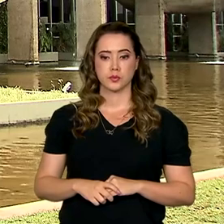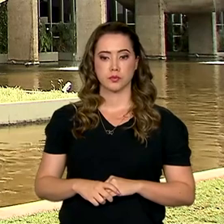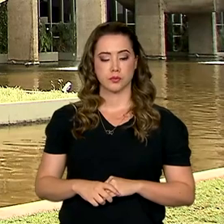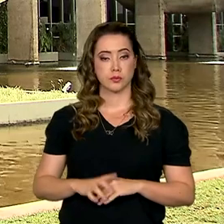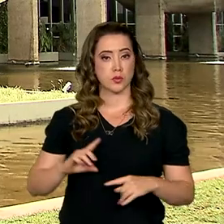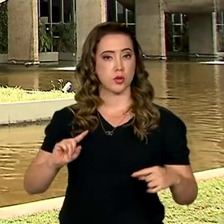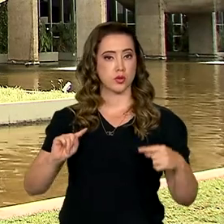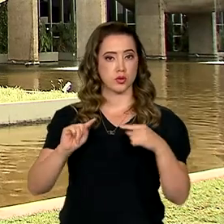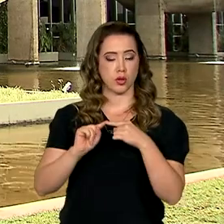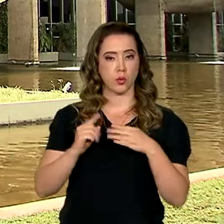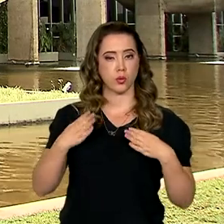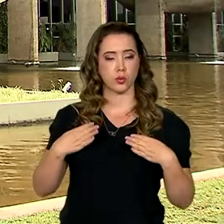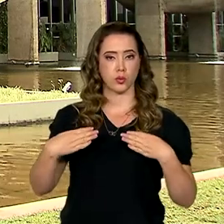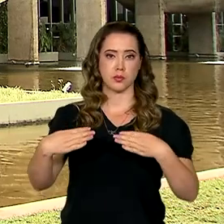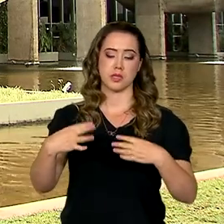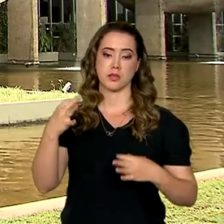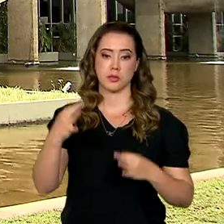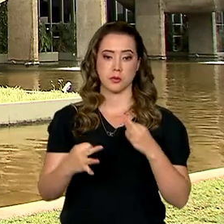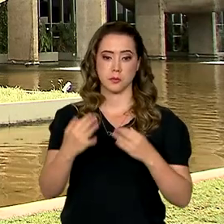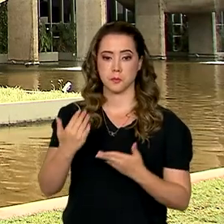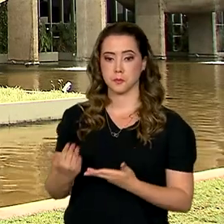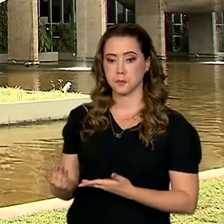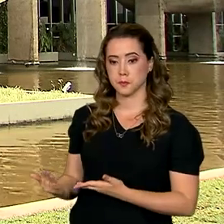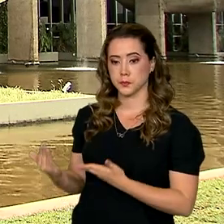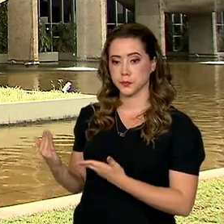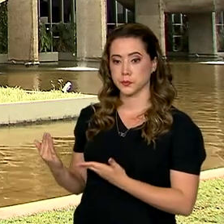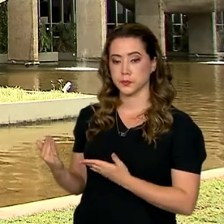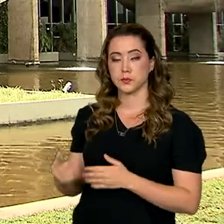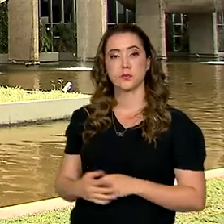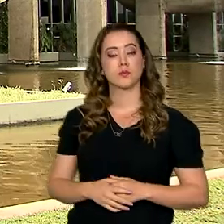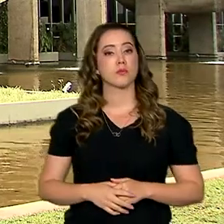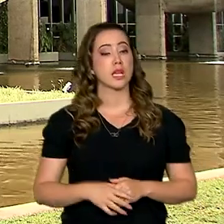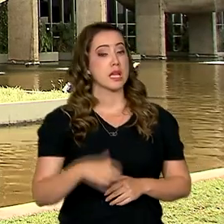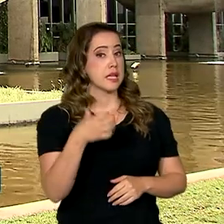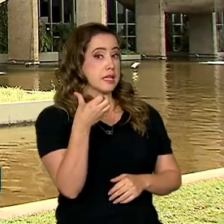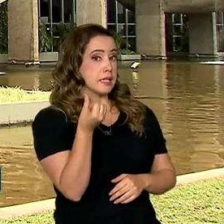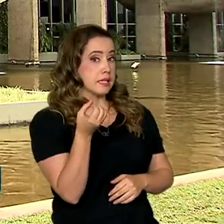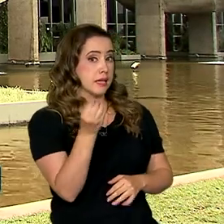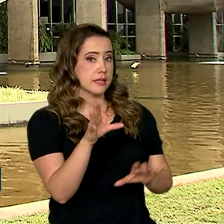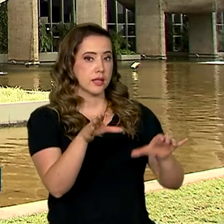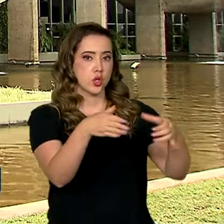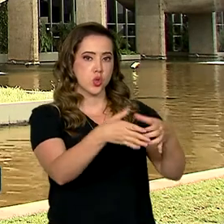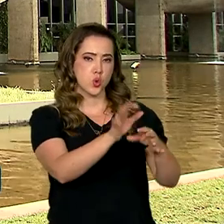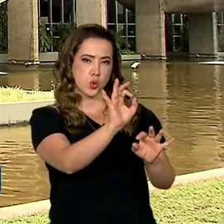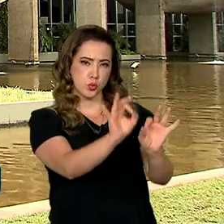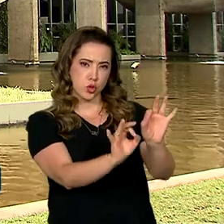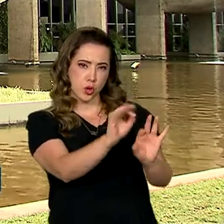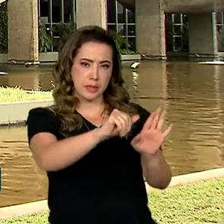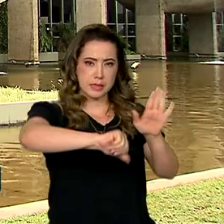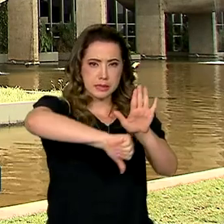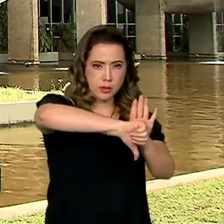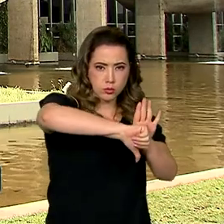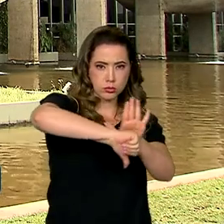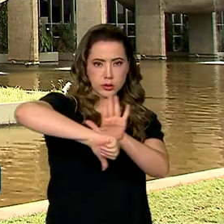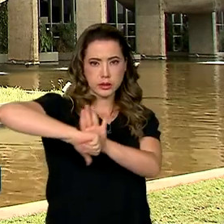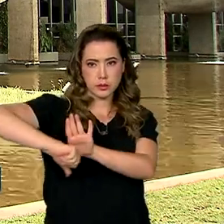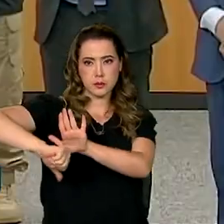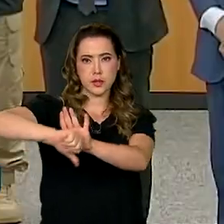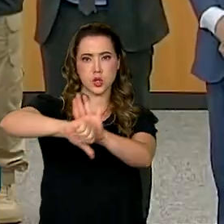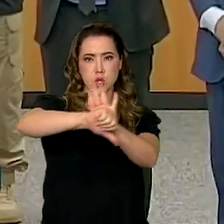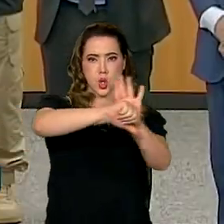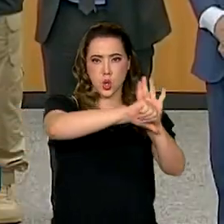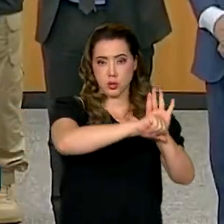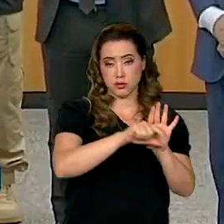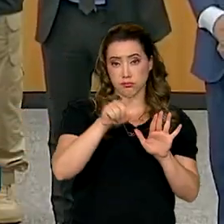Segundo o Ministério da Justiça e Segurança Pública, 60 organizações criminosas atuam no Brasil.